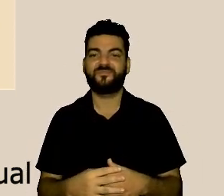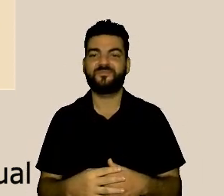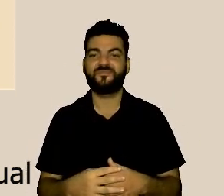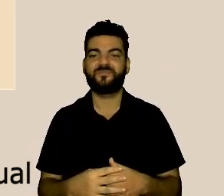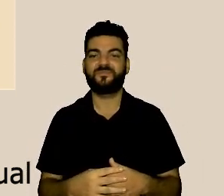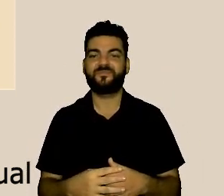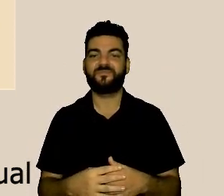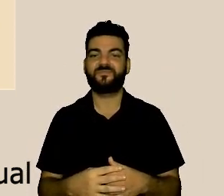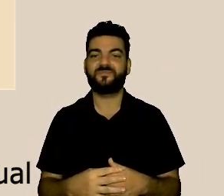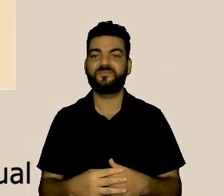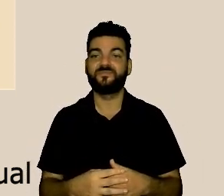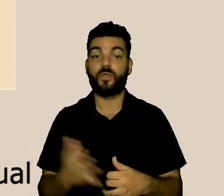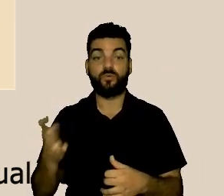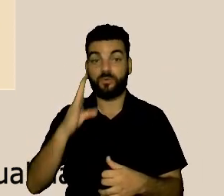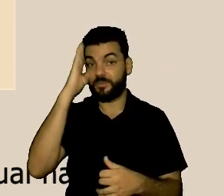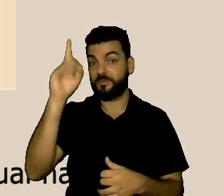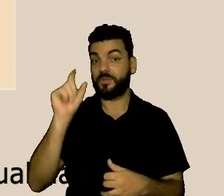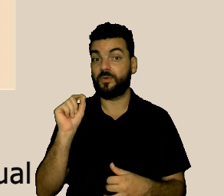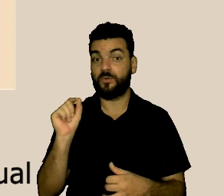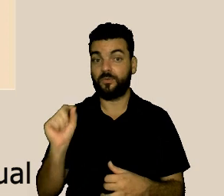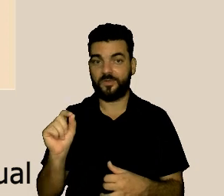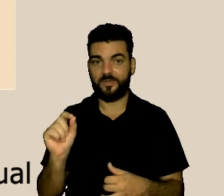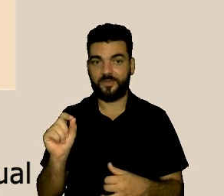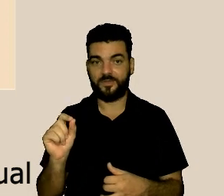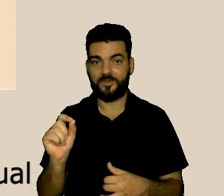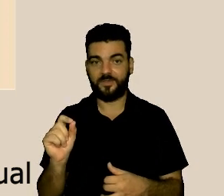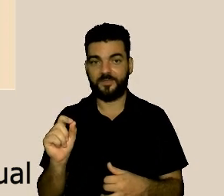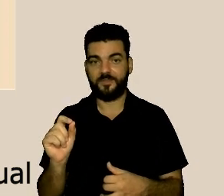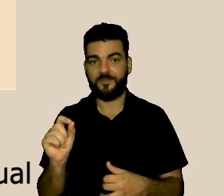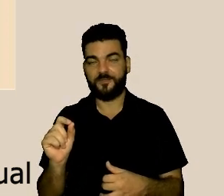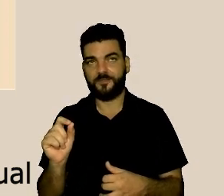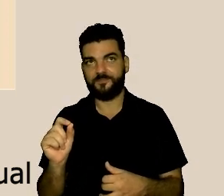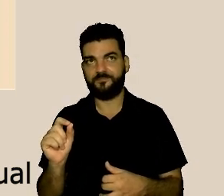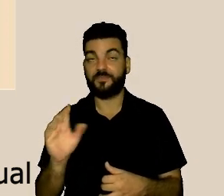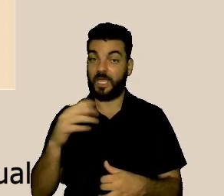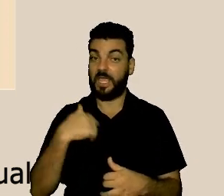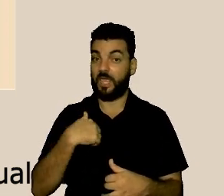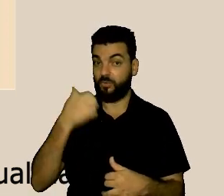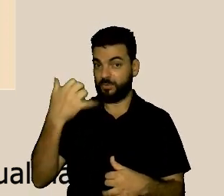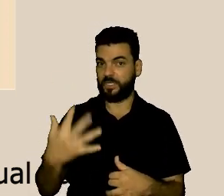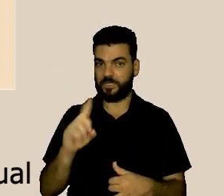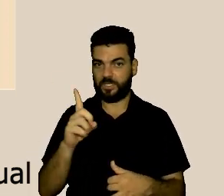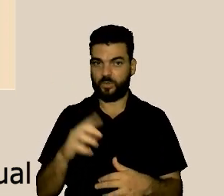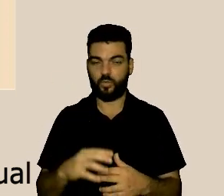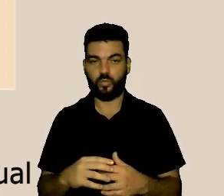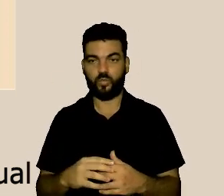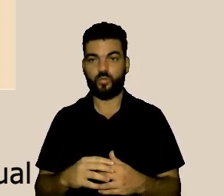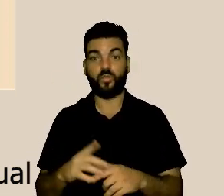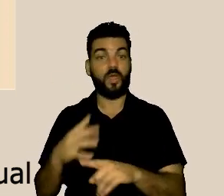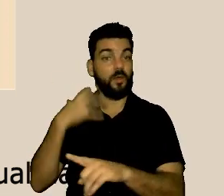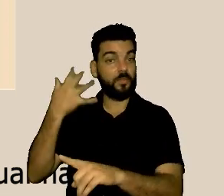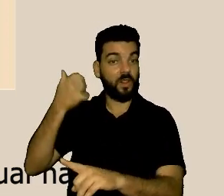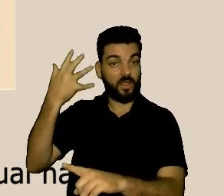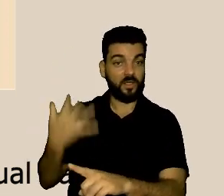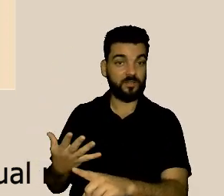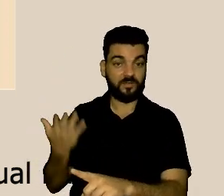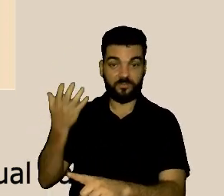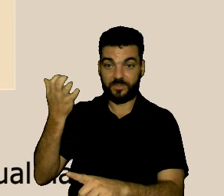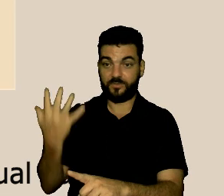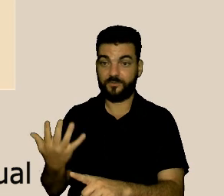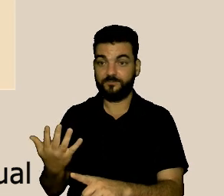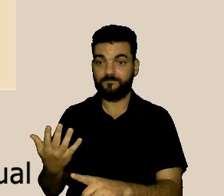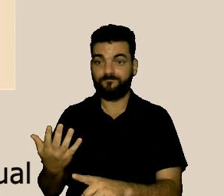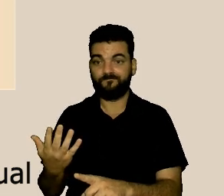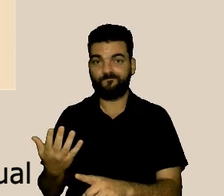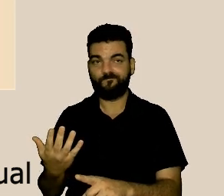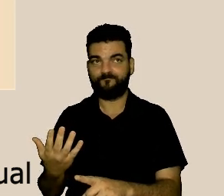porque o ideal que a gente tem e isso não sou eu que digo eu palestrante que falou que a